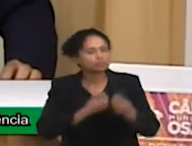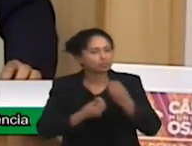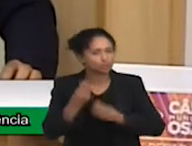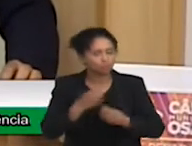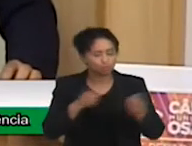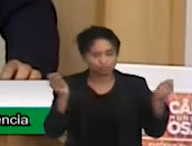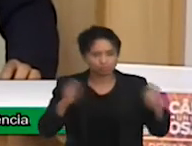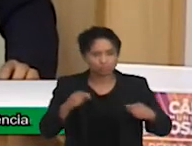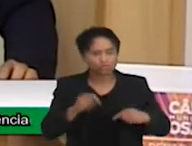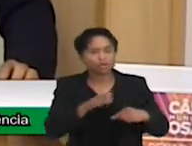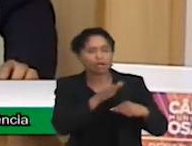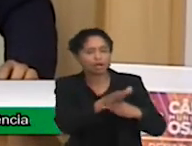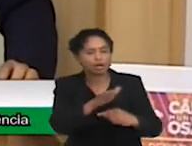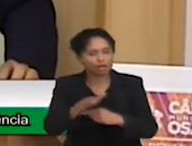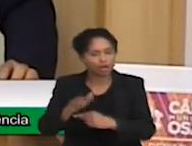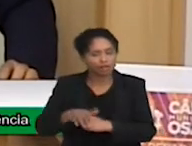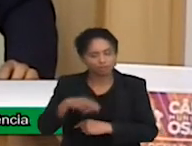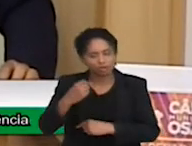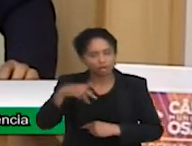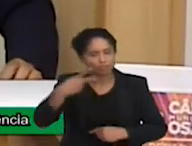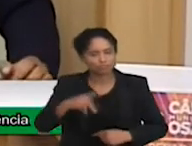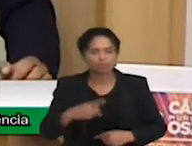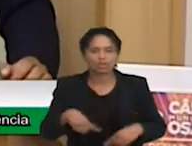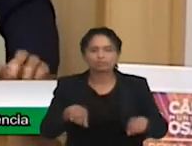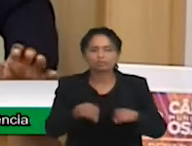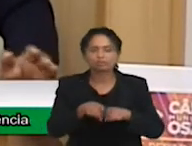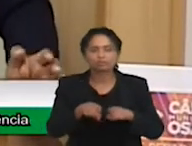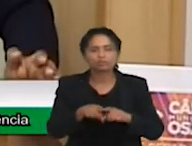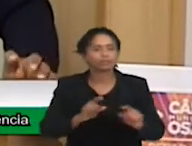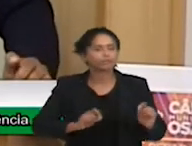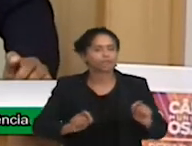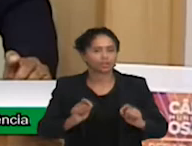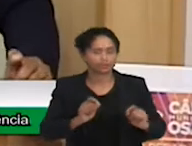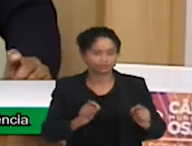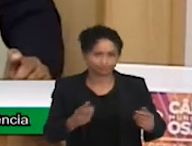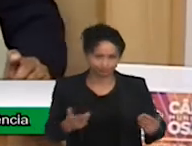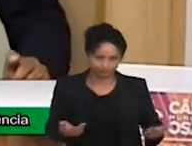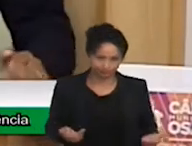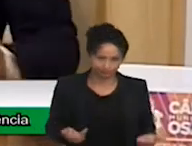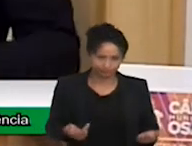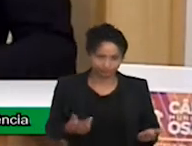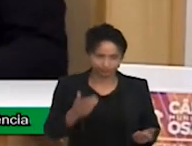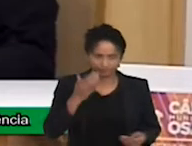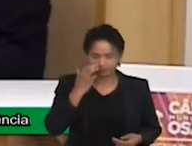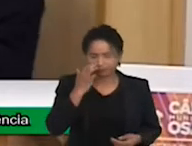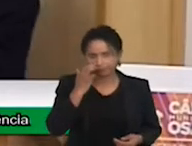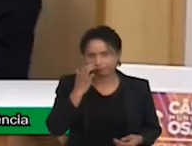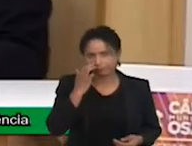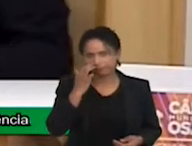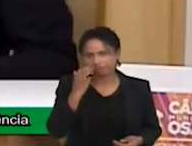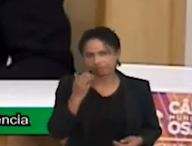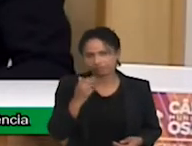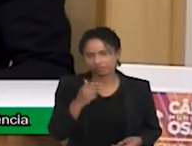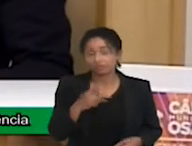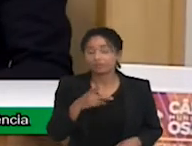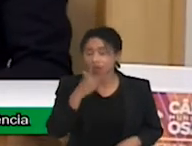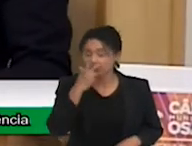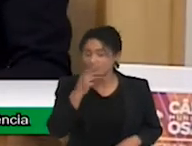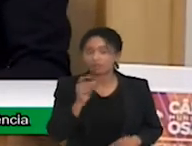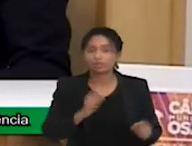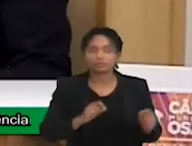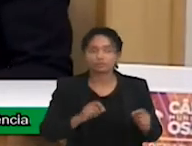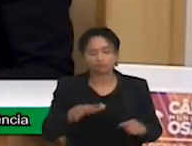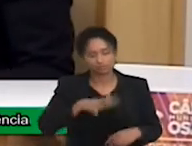cidade, referente à situação da secretaria que